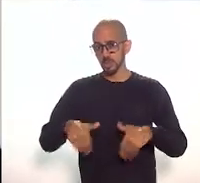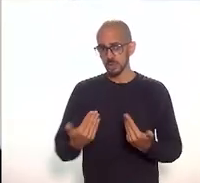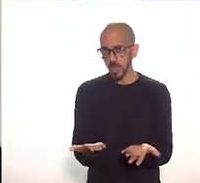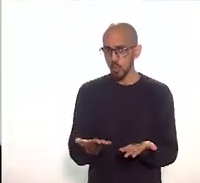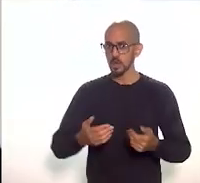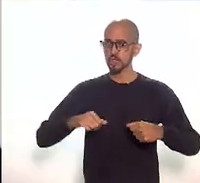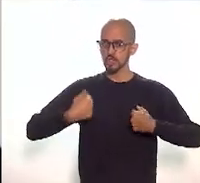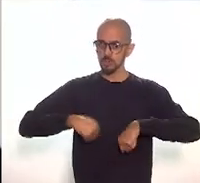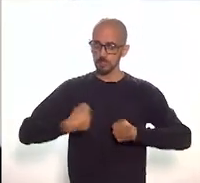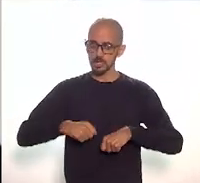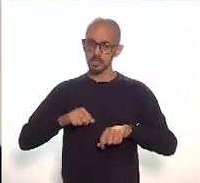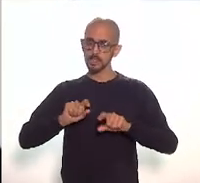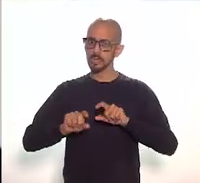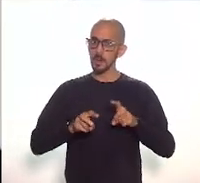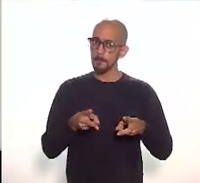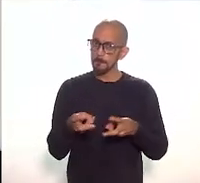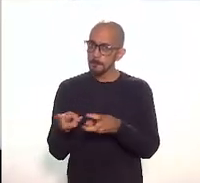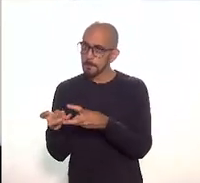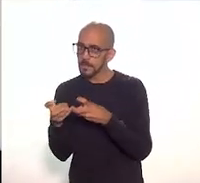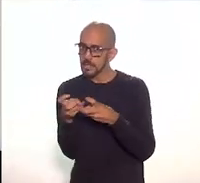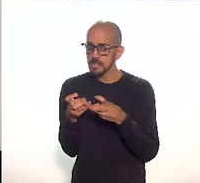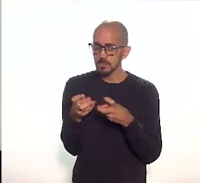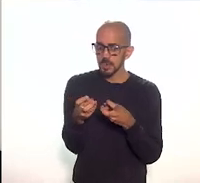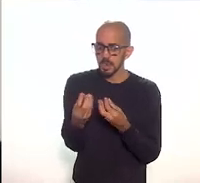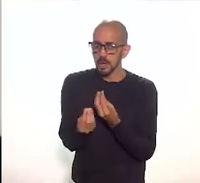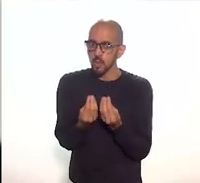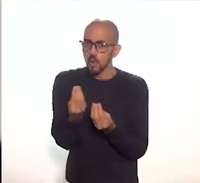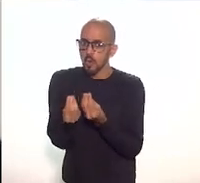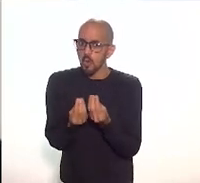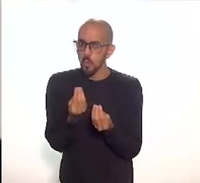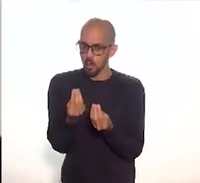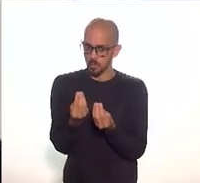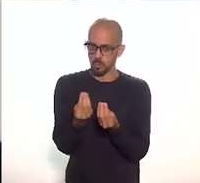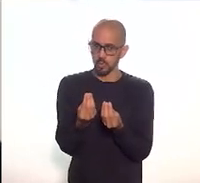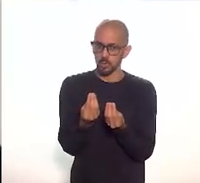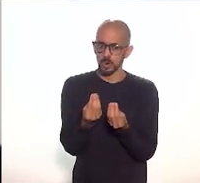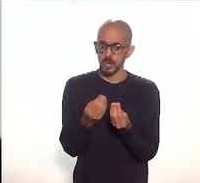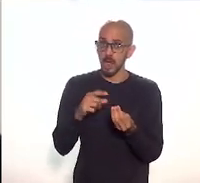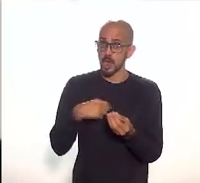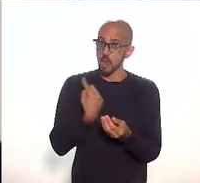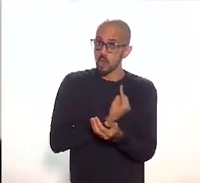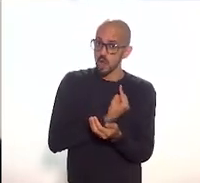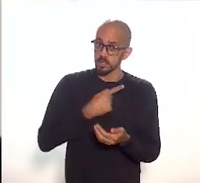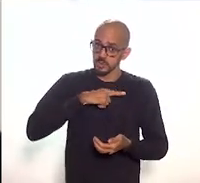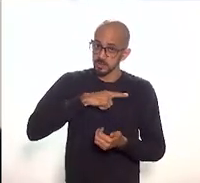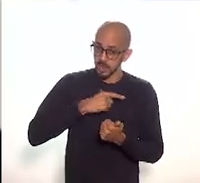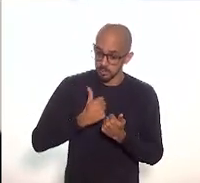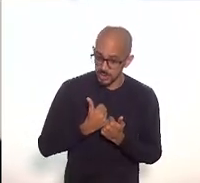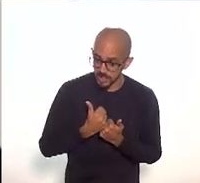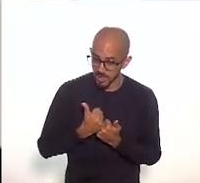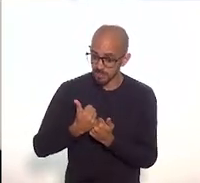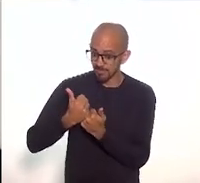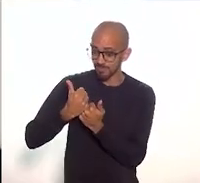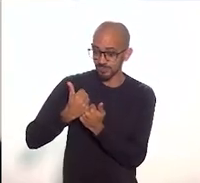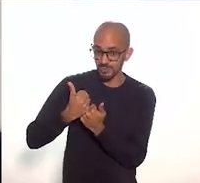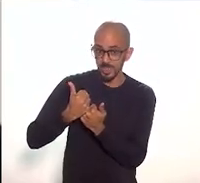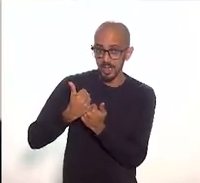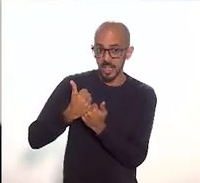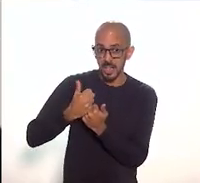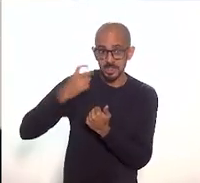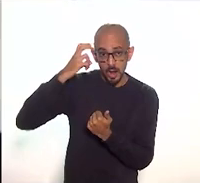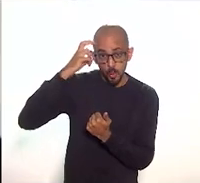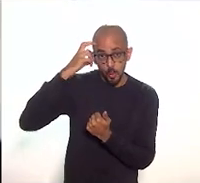gente tem que olhar como a ave são cofa africana, nossos pés virados para frente, o peito mais olhando para trás,